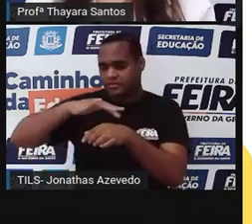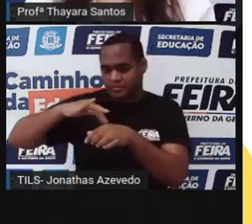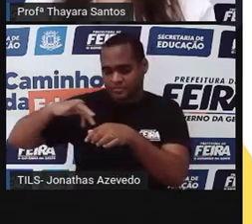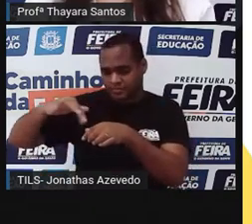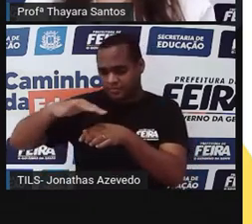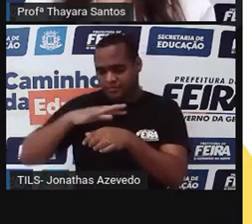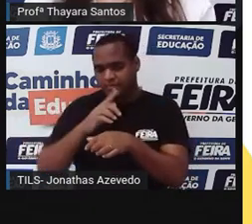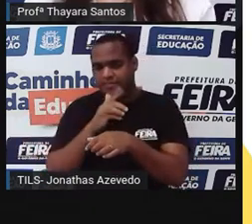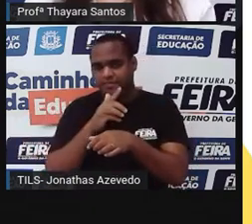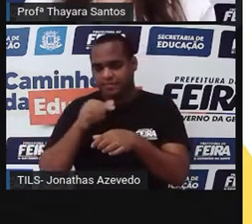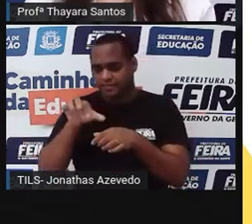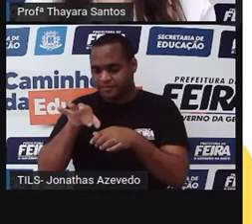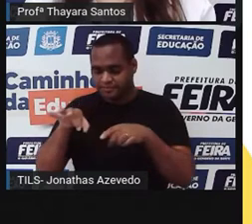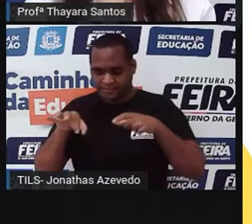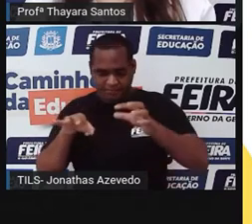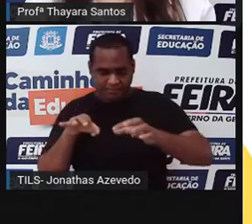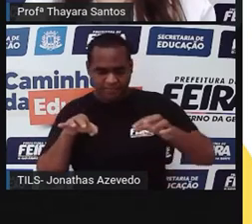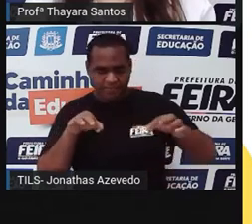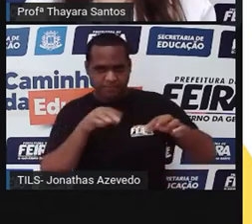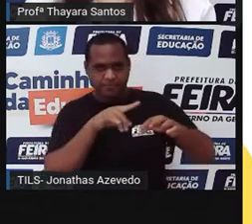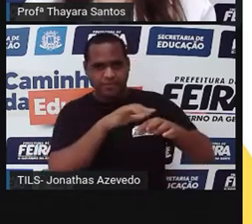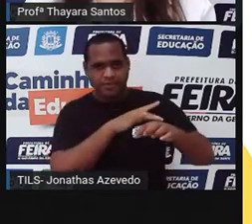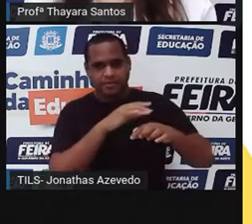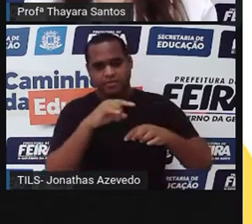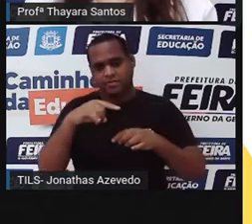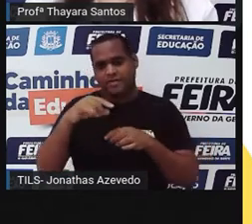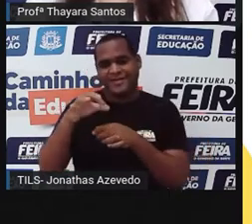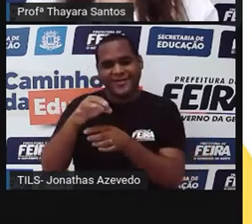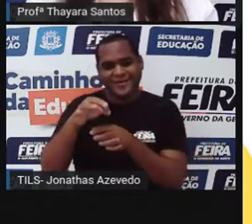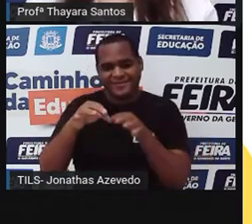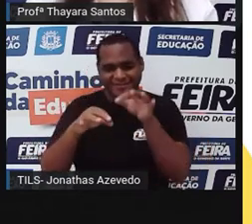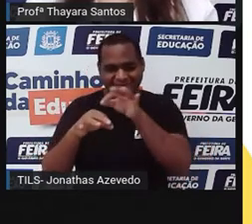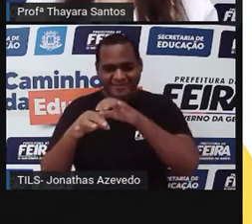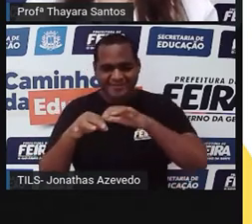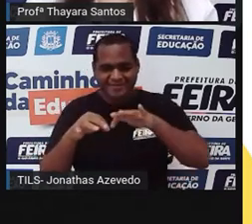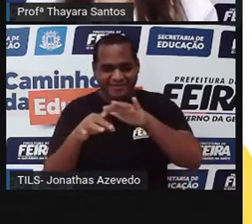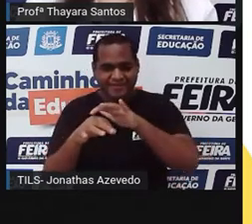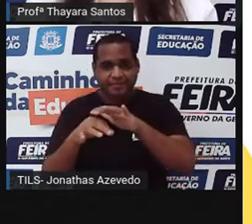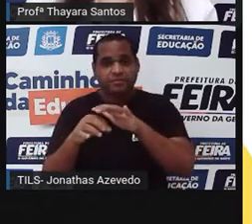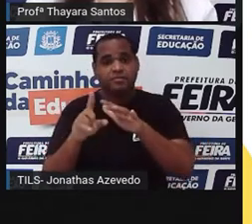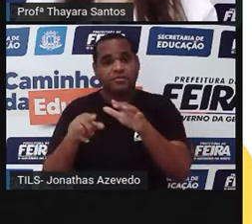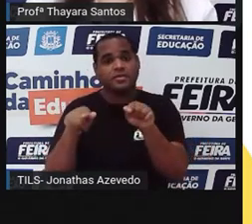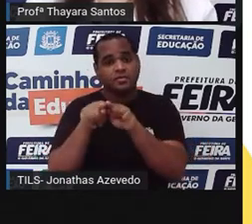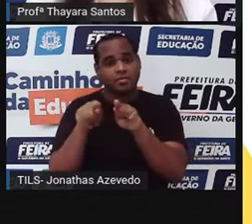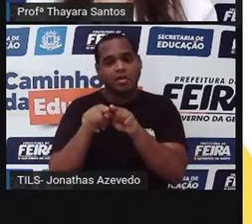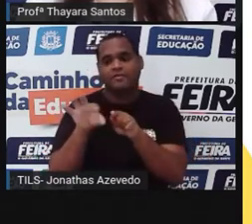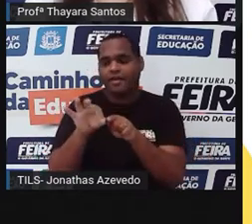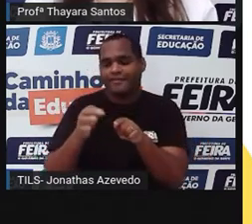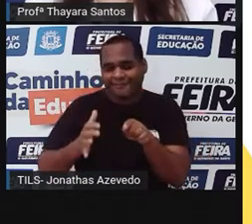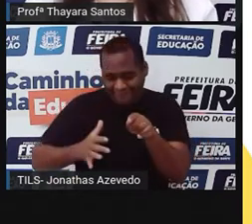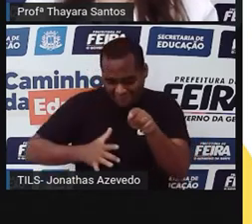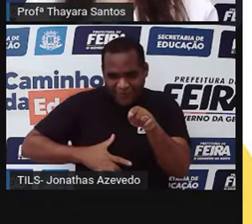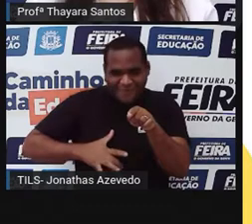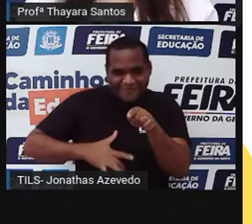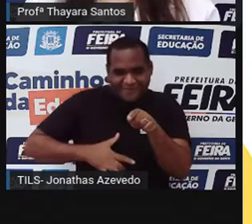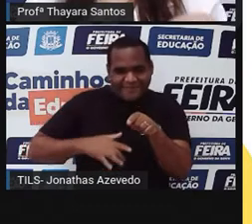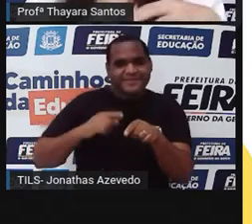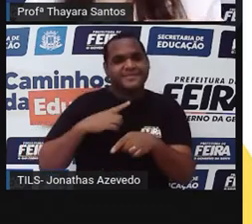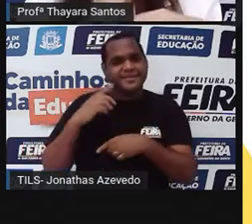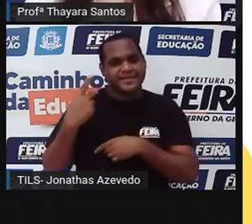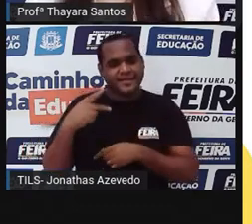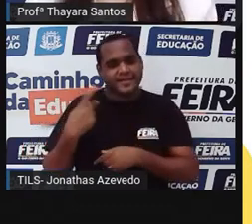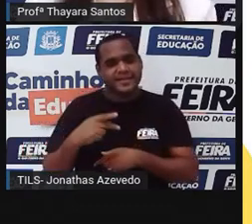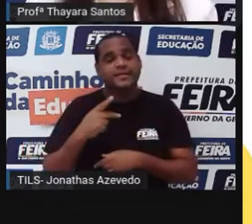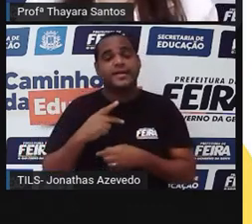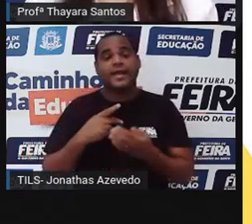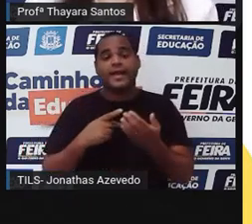braços e vai ó por meio desse anel. Aqui a gente está vendo também o estômago desses animais e embaixo, na parte